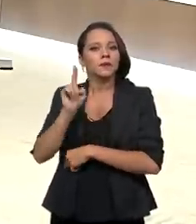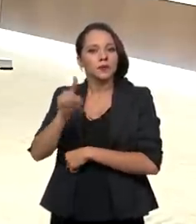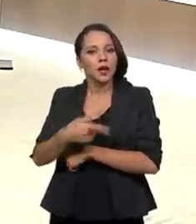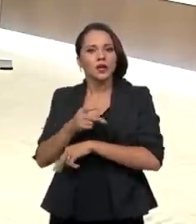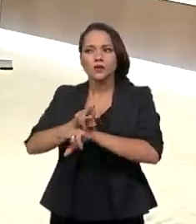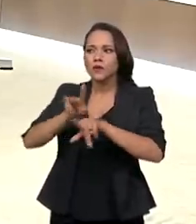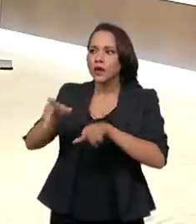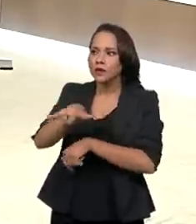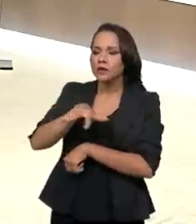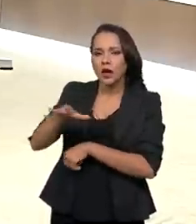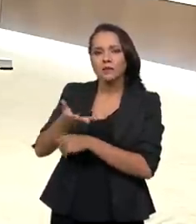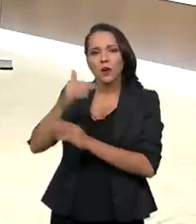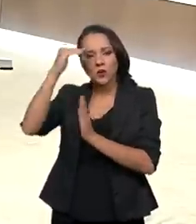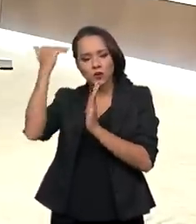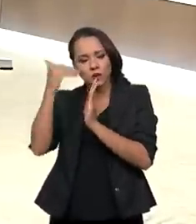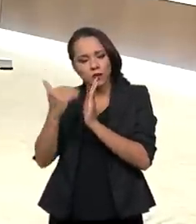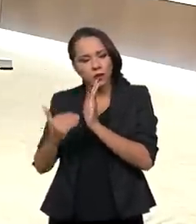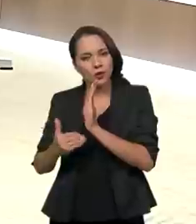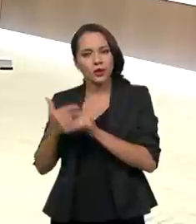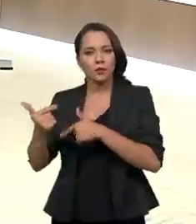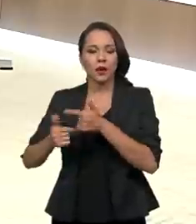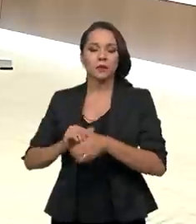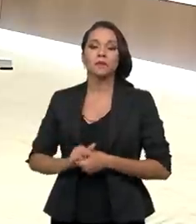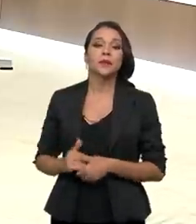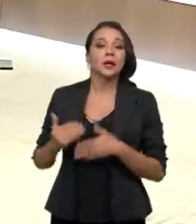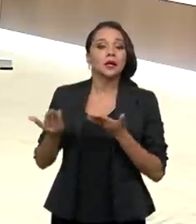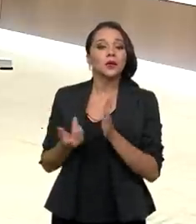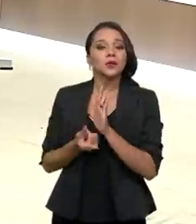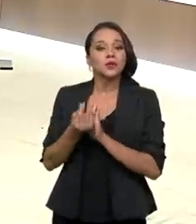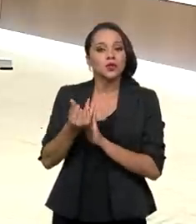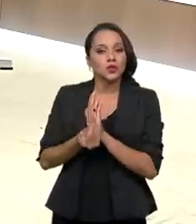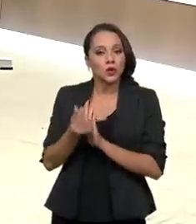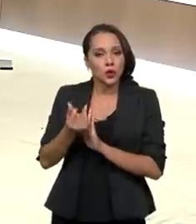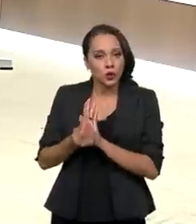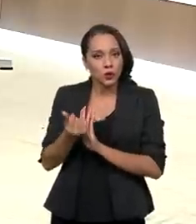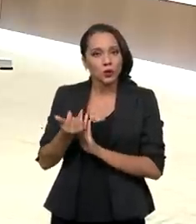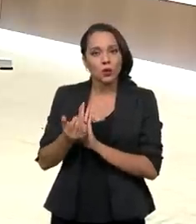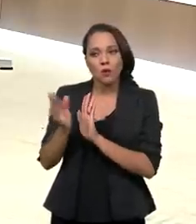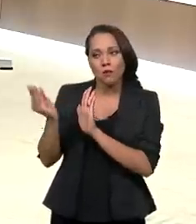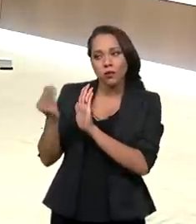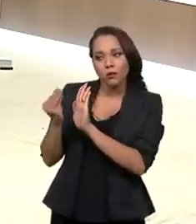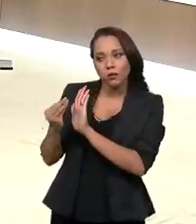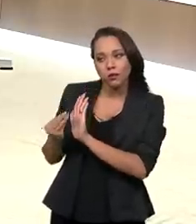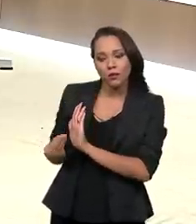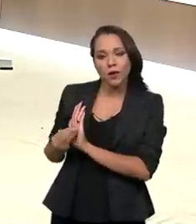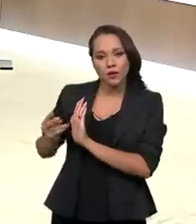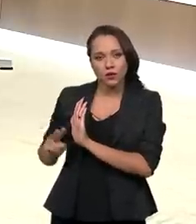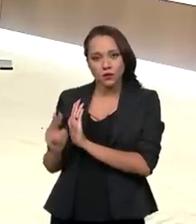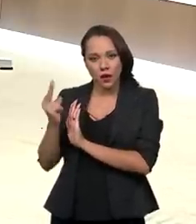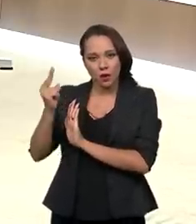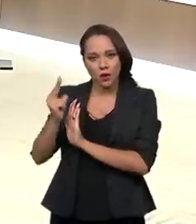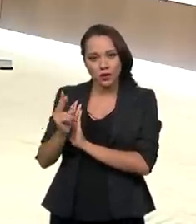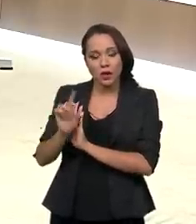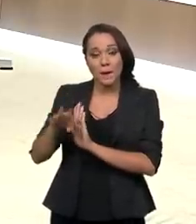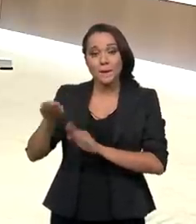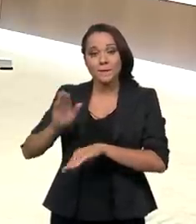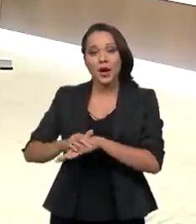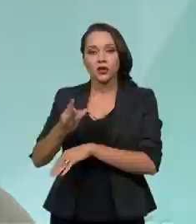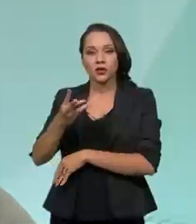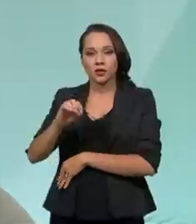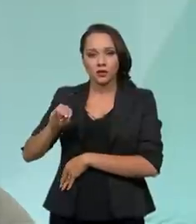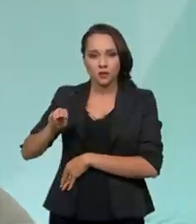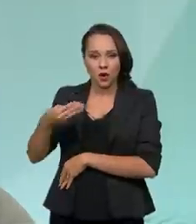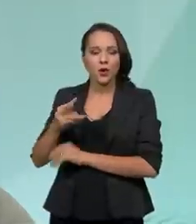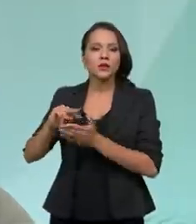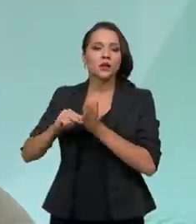diversos para nós podermos cumprir as nossas tarefas. Então, estes recursos colocados em valor, nesses valores acima de 300 milhões,